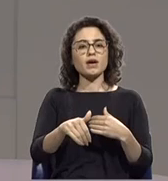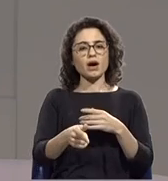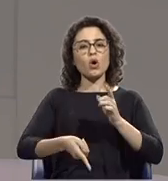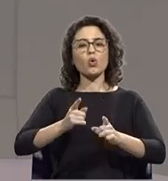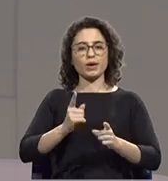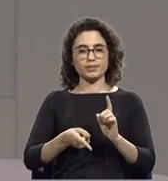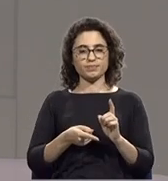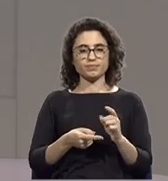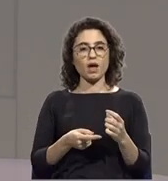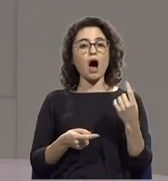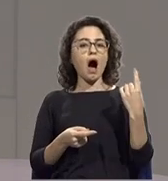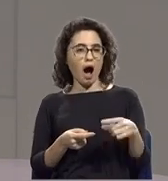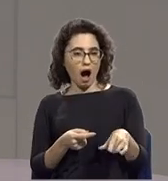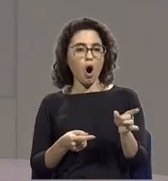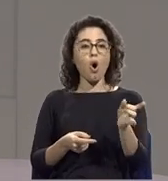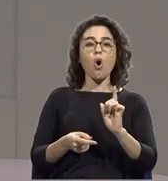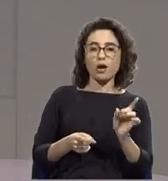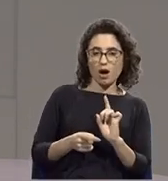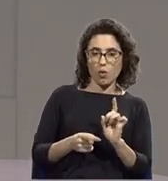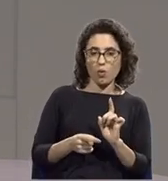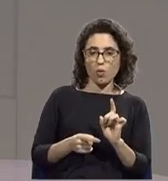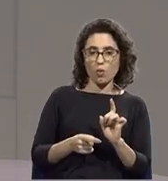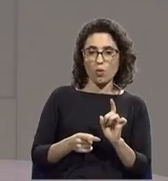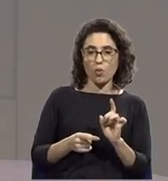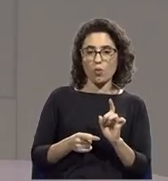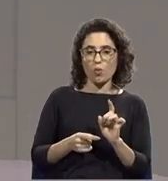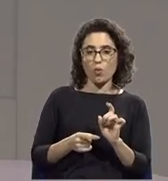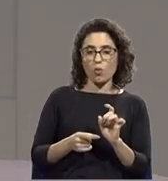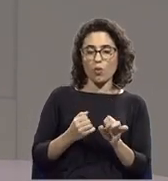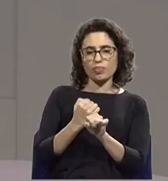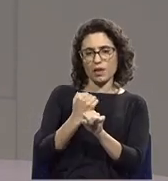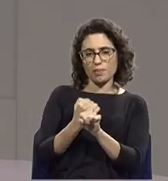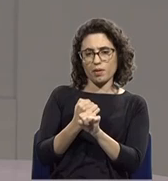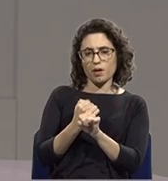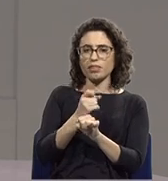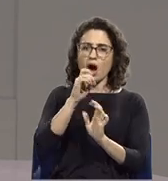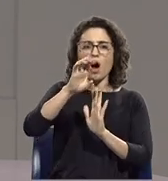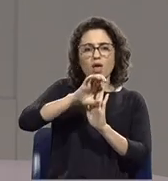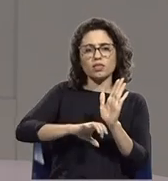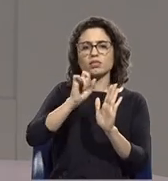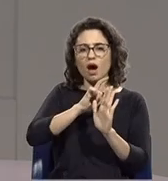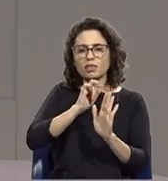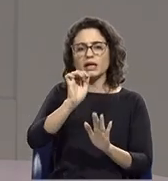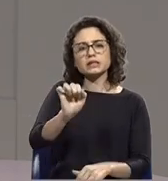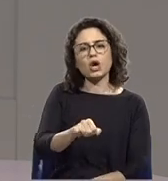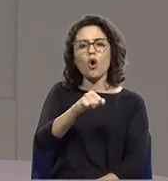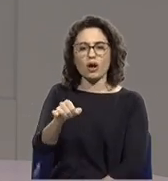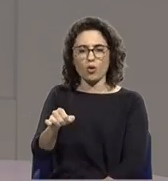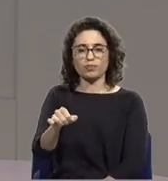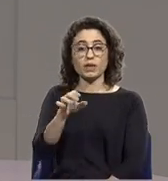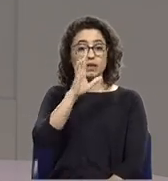Havia ou não condições para se fazer a missão. Se não havia,